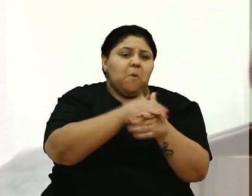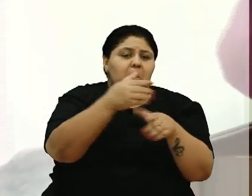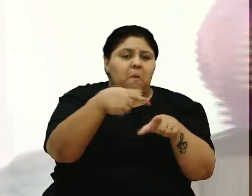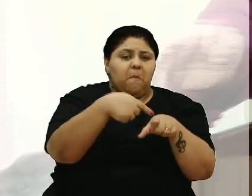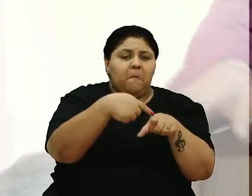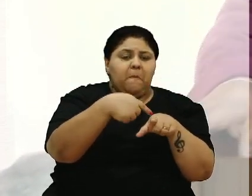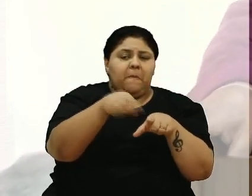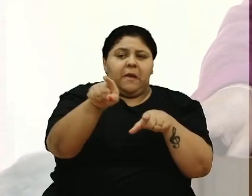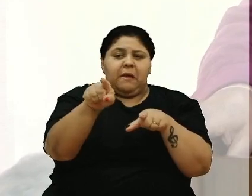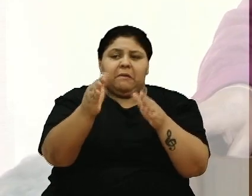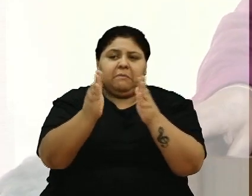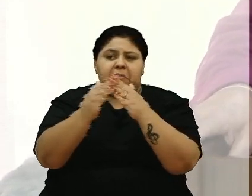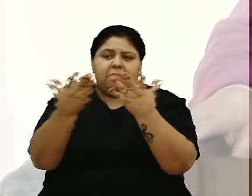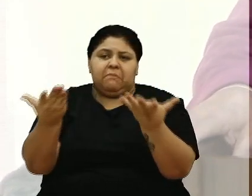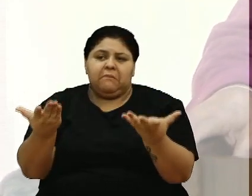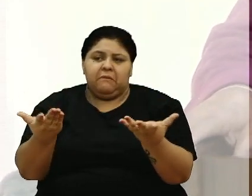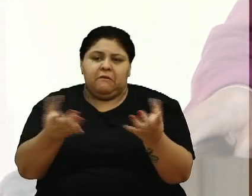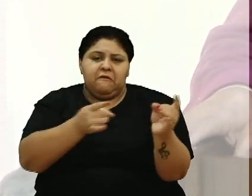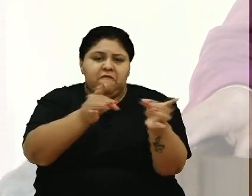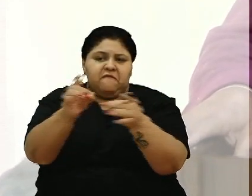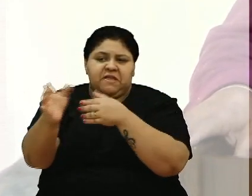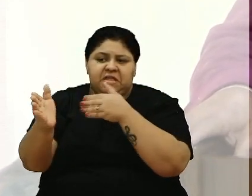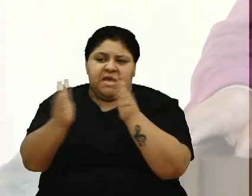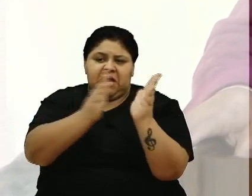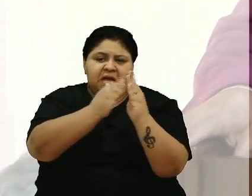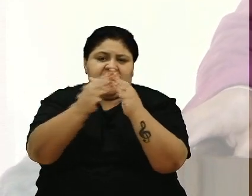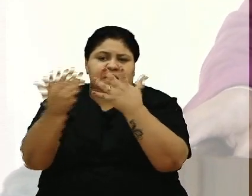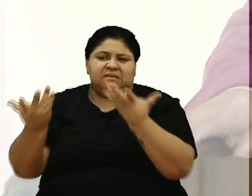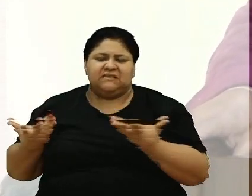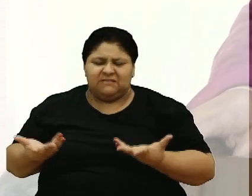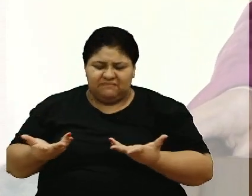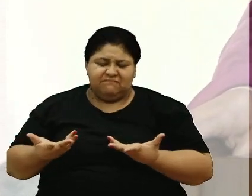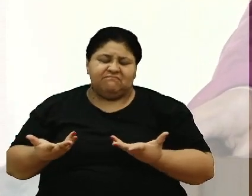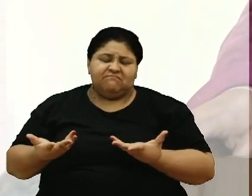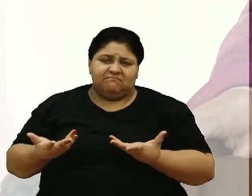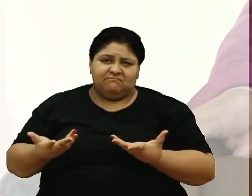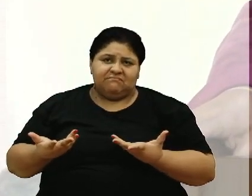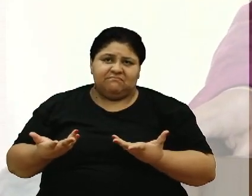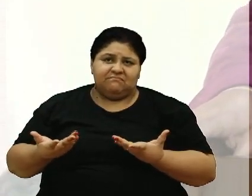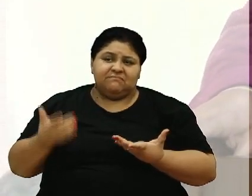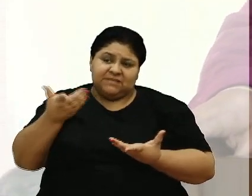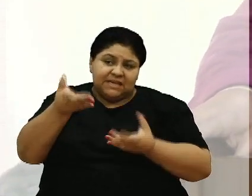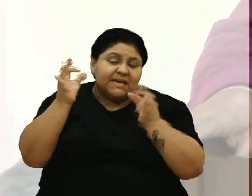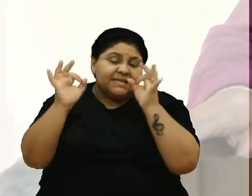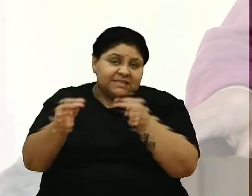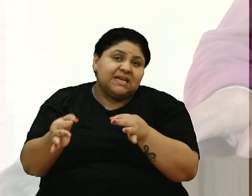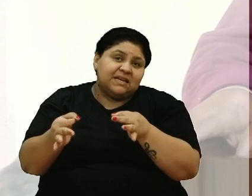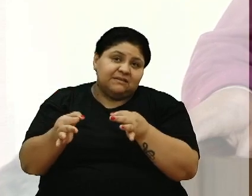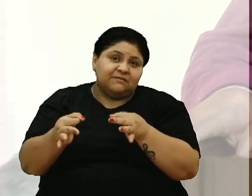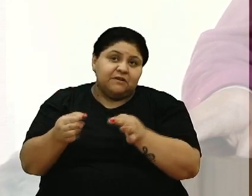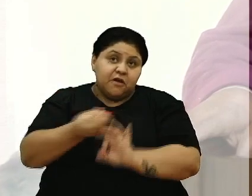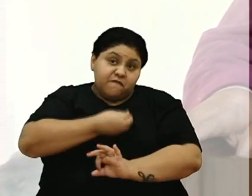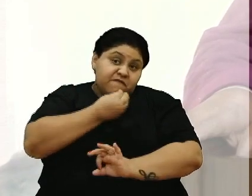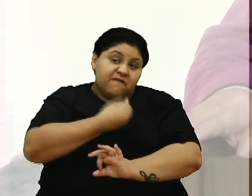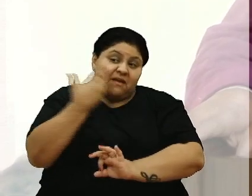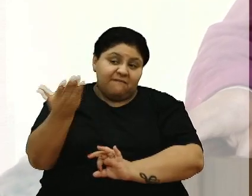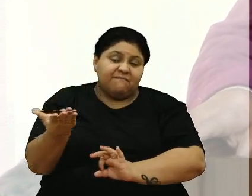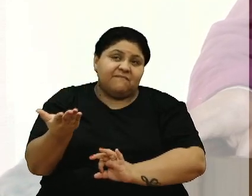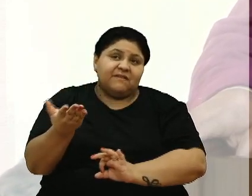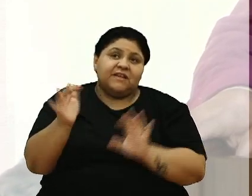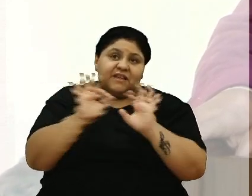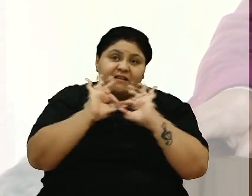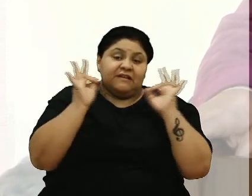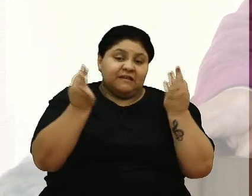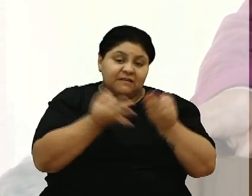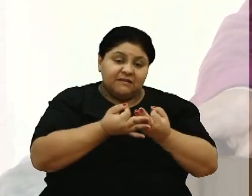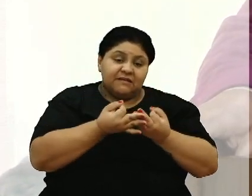a mulher quer embora quer vender a qualquer preço será que isso é justo nós passar por isso que as famílias